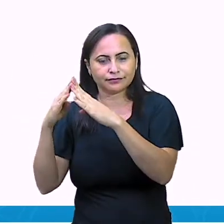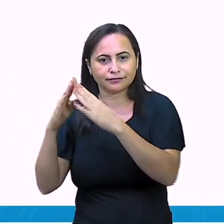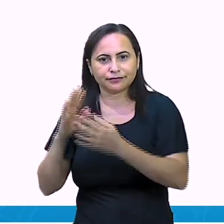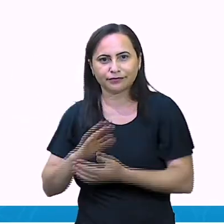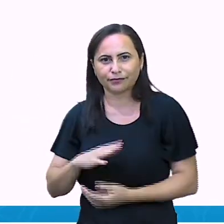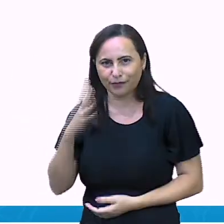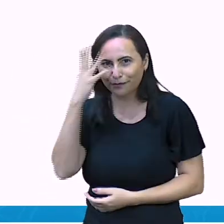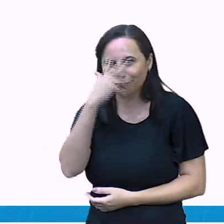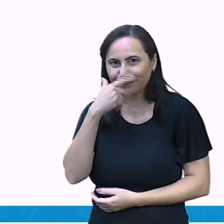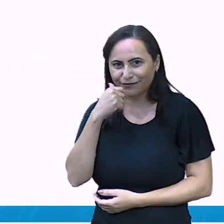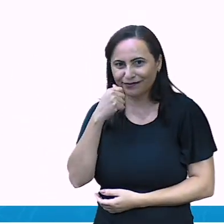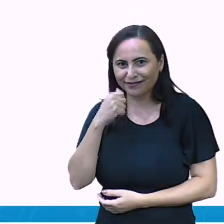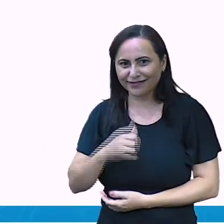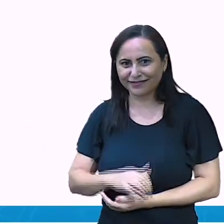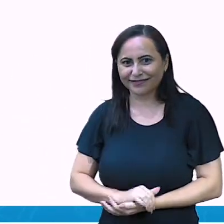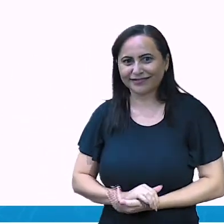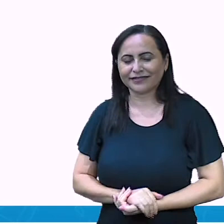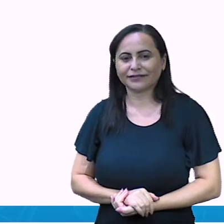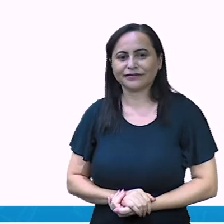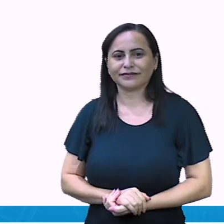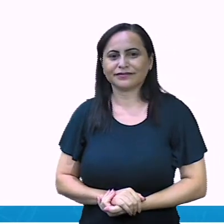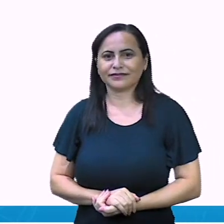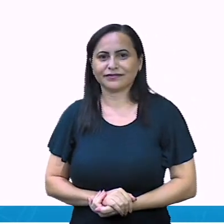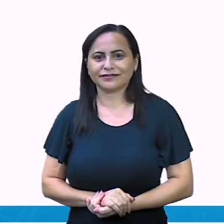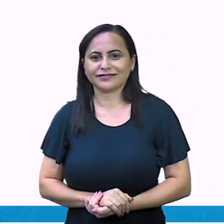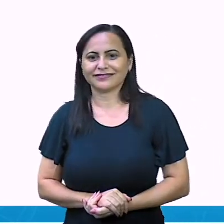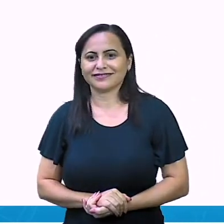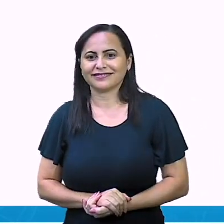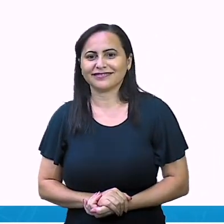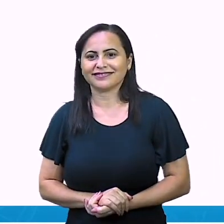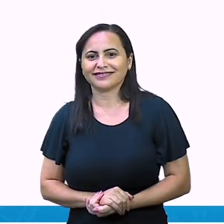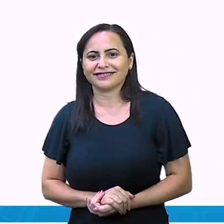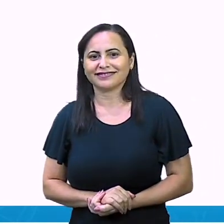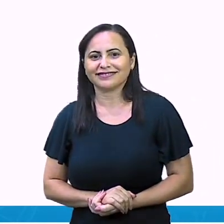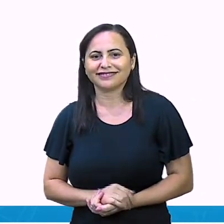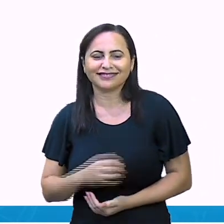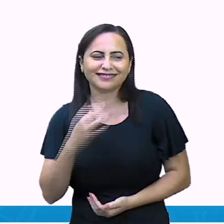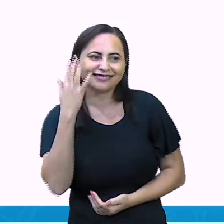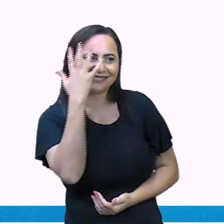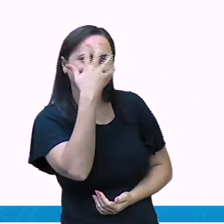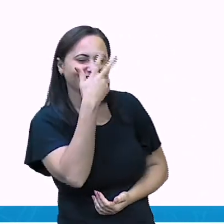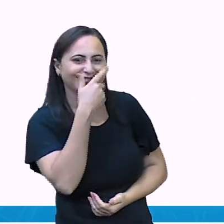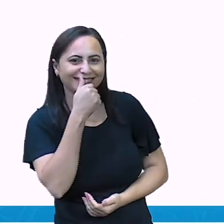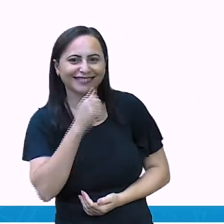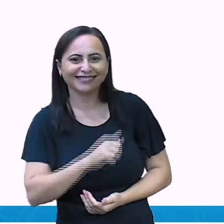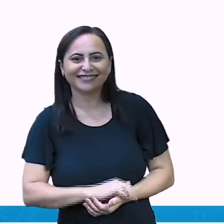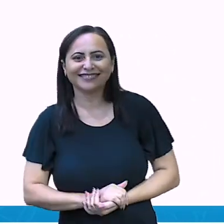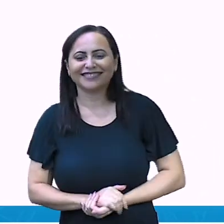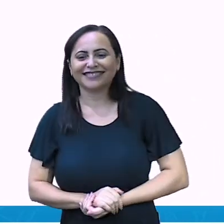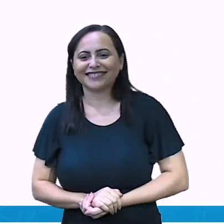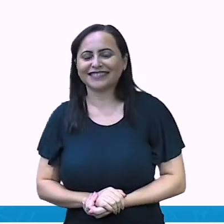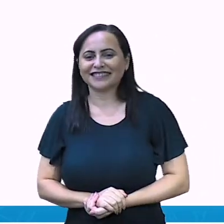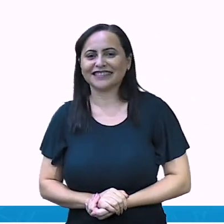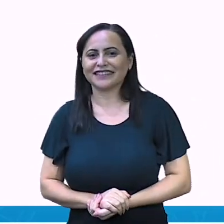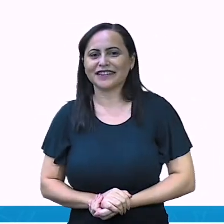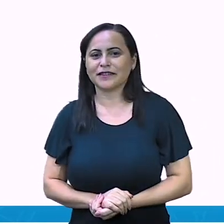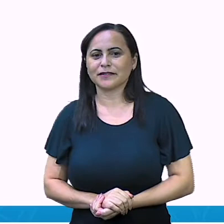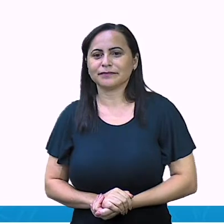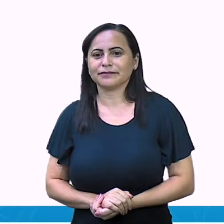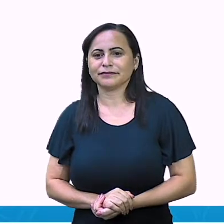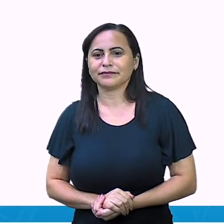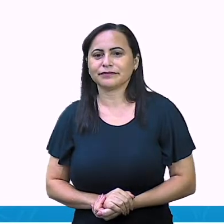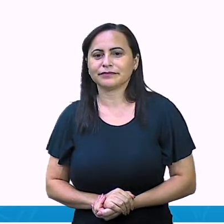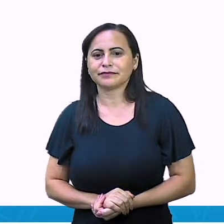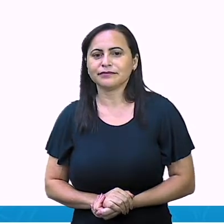bonito? Sim Tá, professora Luciene? Tá linda Lá em cima, assim,